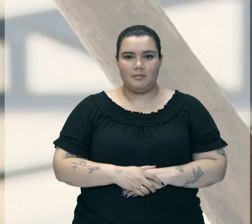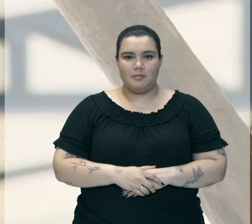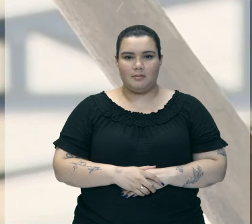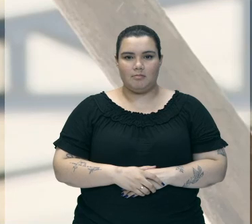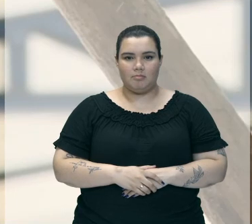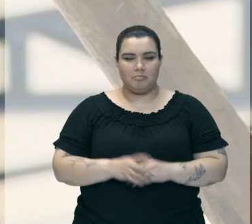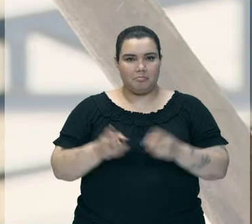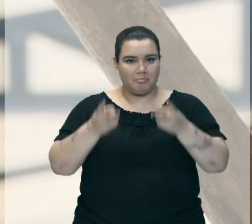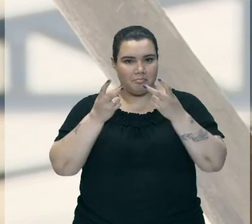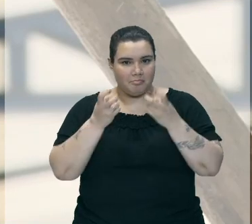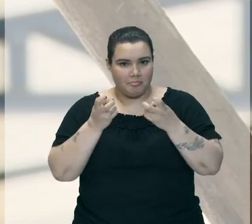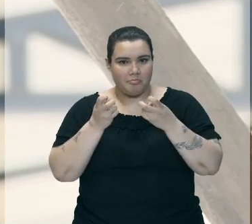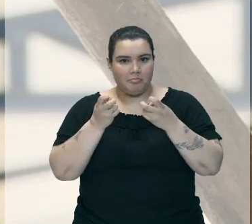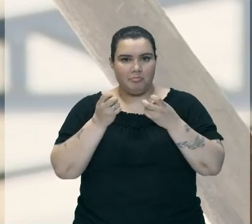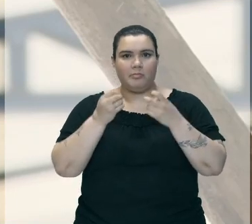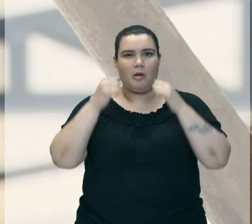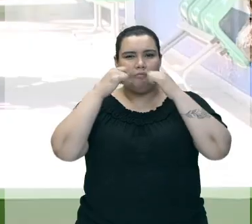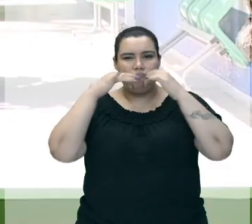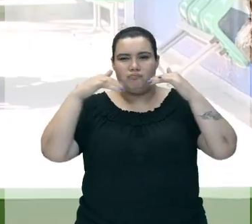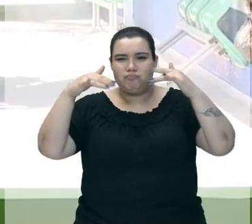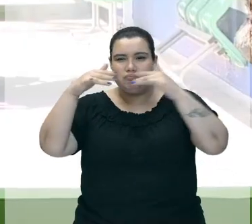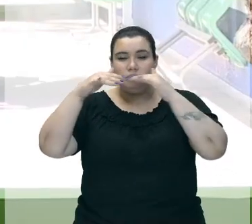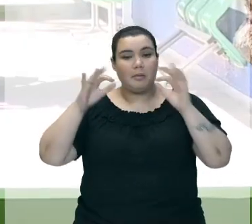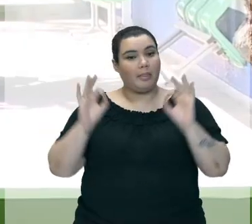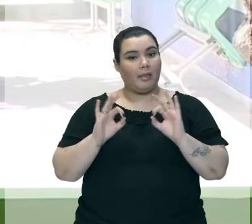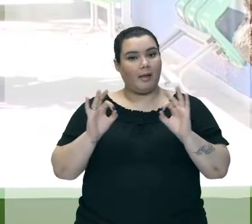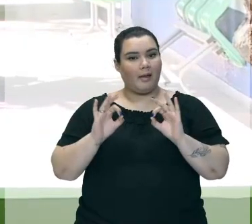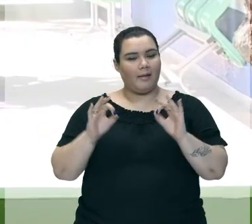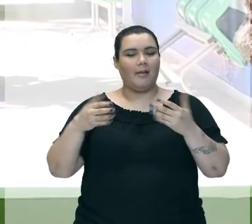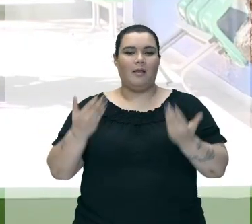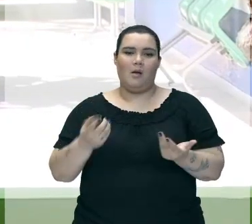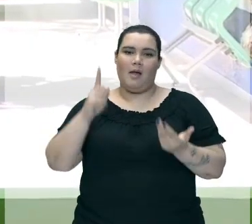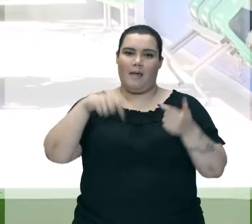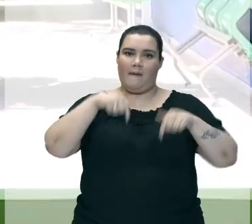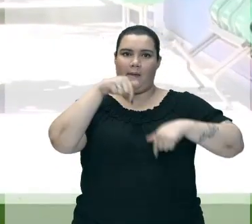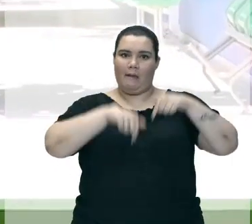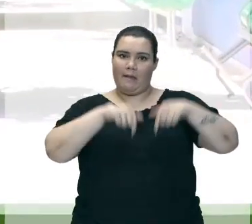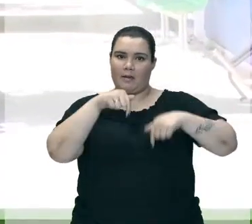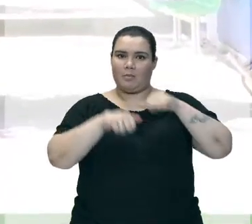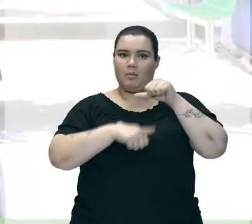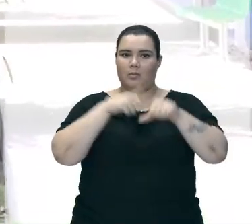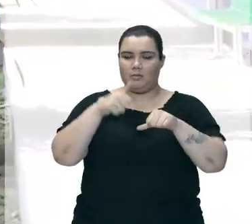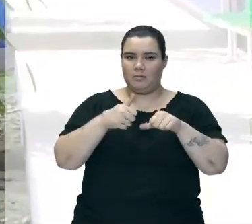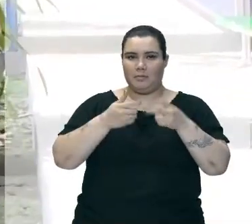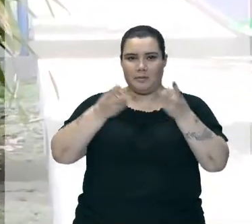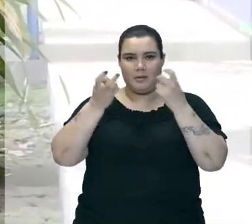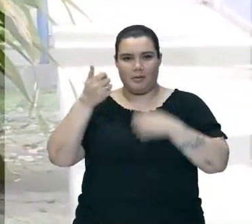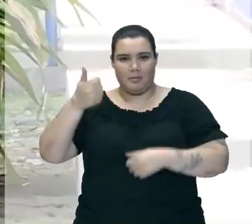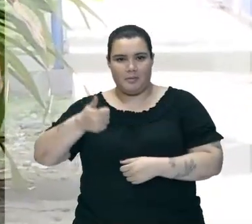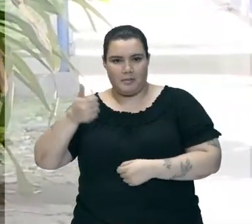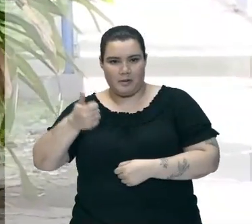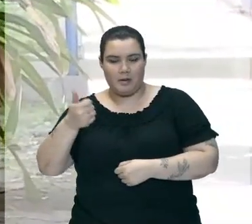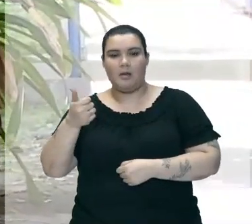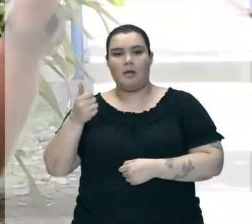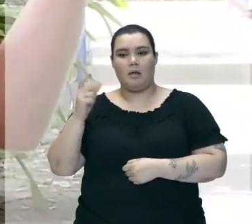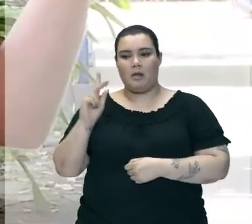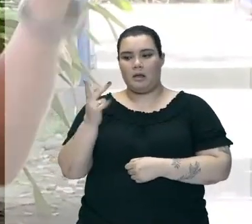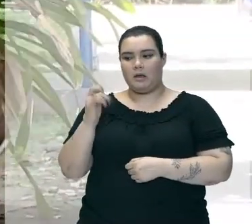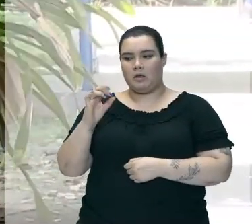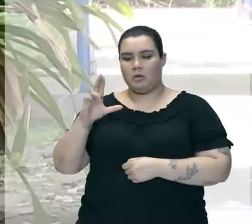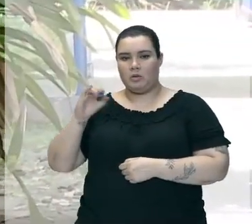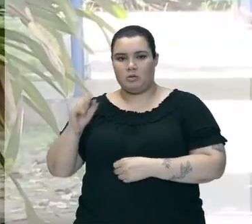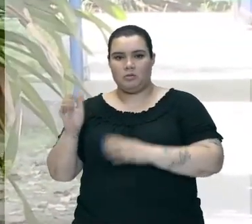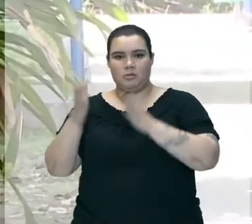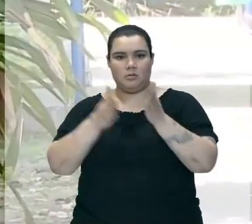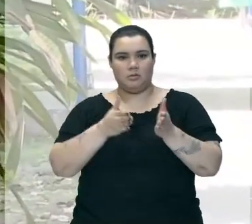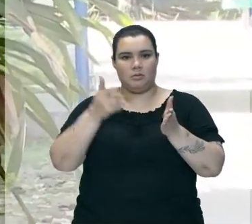Conseguiram Ver Que Não Sai Fumaça E É Exatamente Assim Que A Gente Tem Uma Reação Química Vocês Viram A Primeira Reação Com A Produção De Hidrogênio E Agora